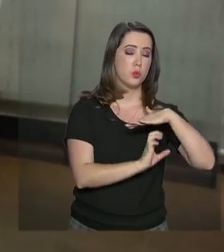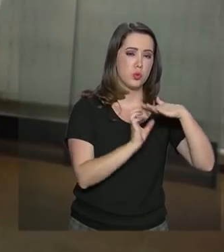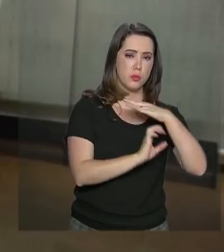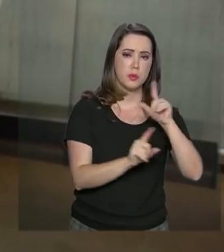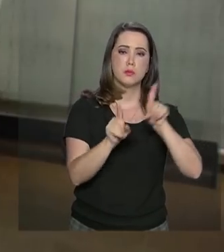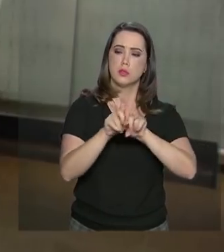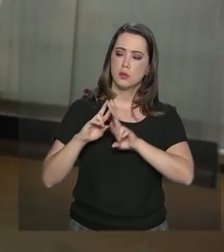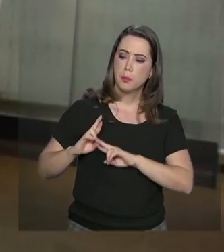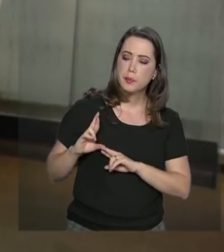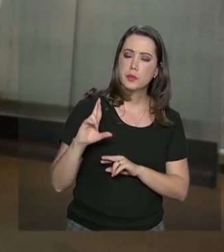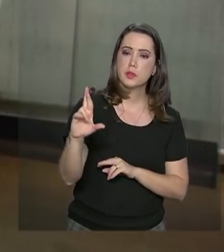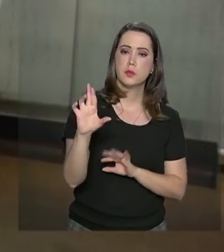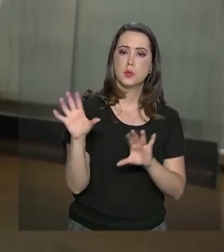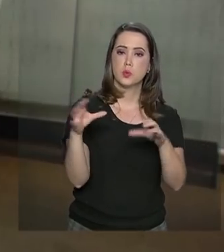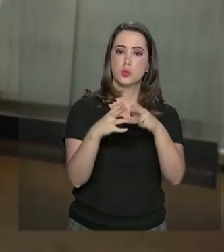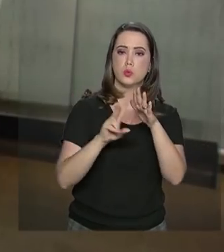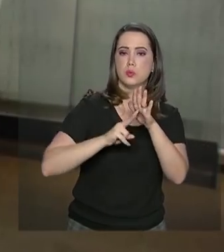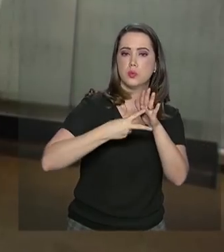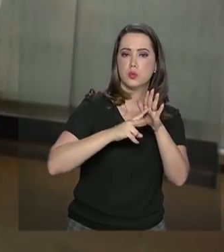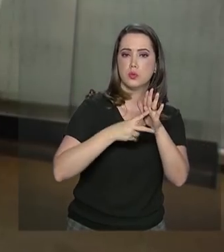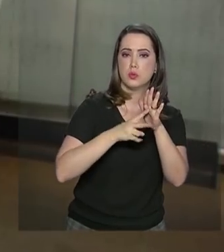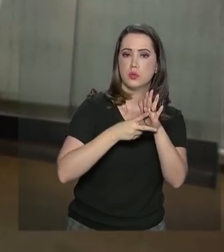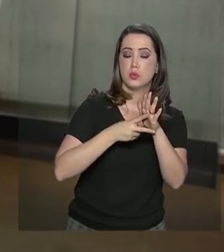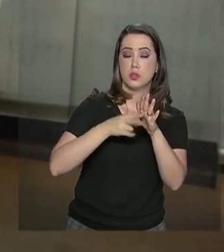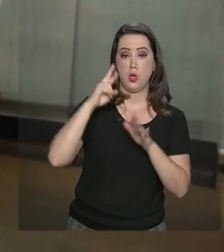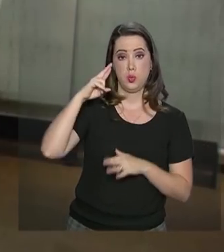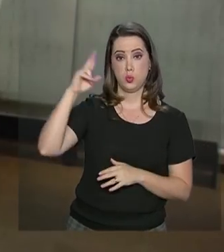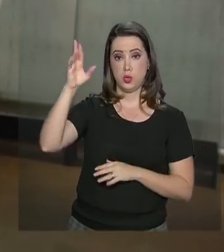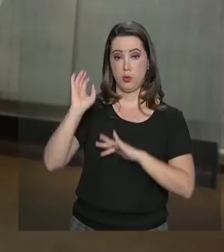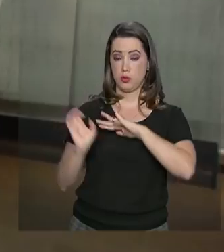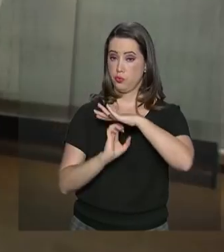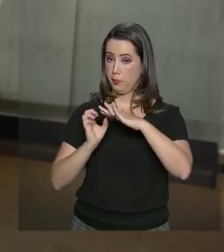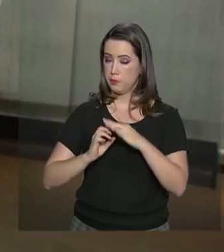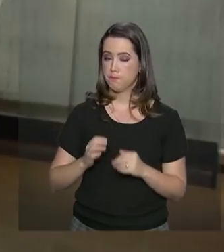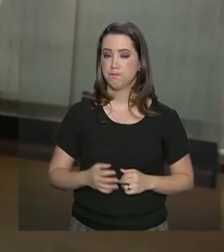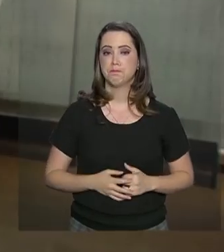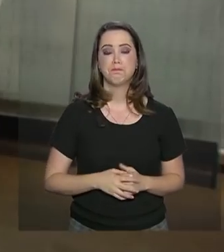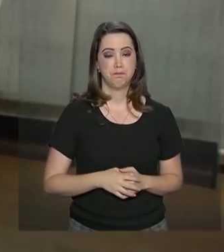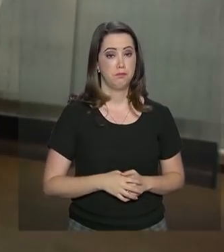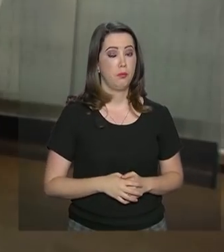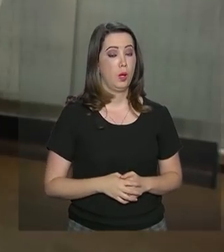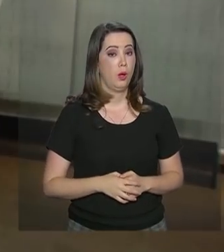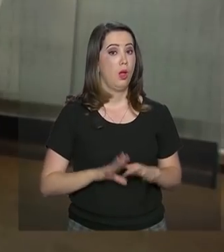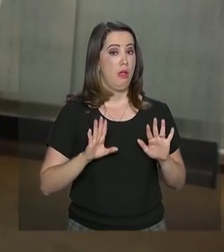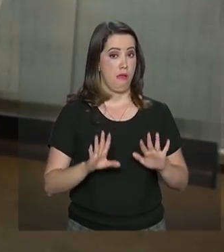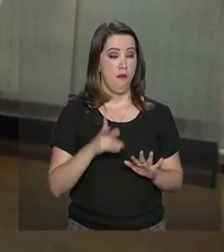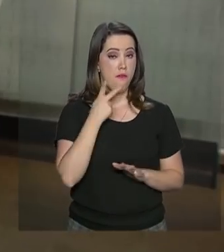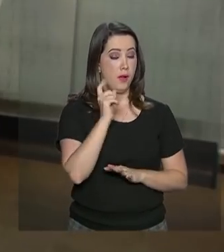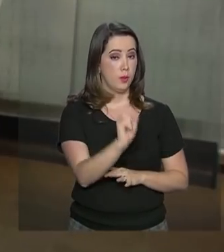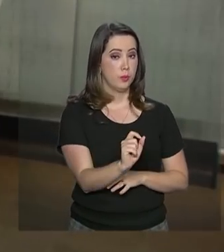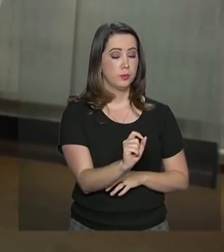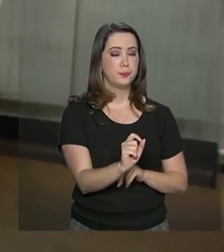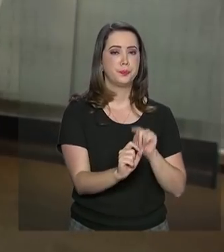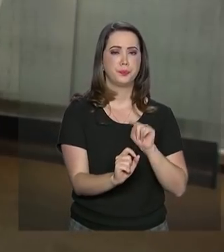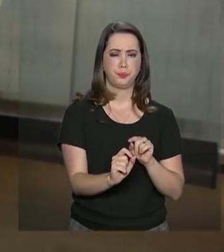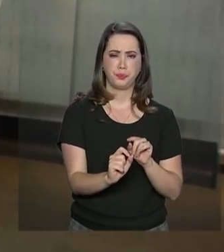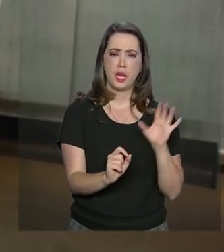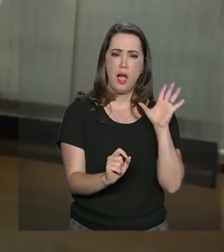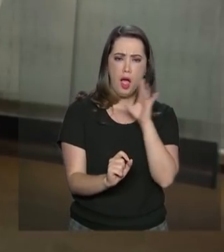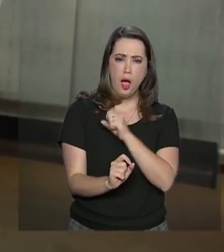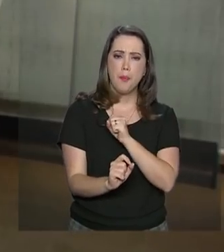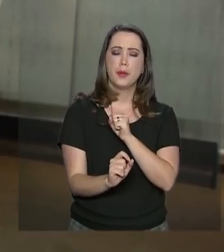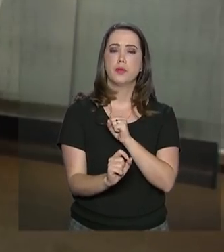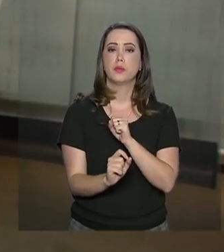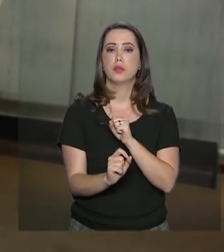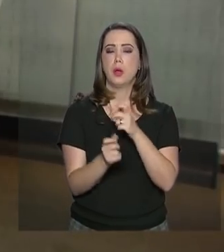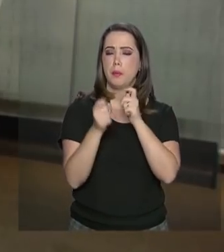também representantes dos sindicatos patronais. Hamilton Mourão disse em uma breve declaração dada